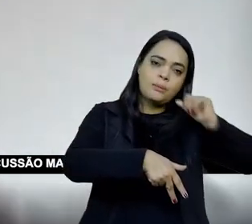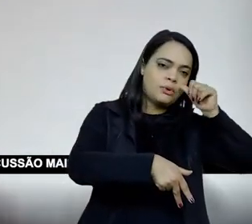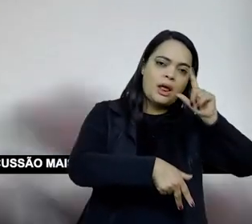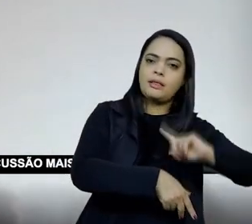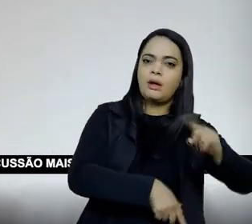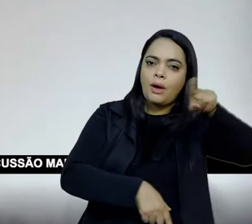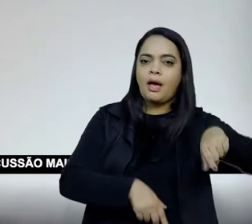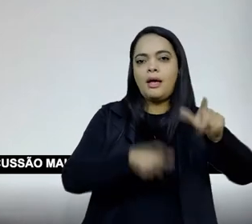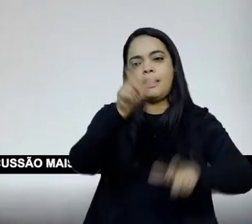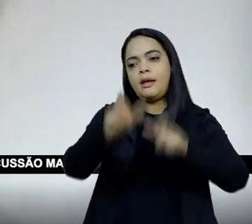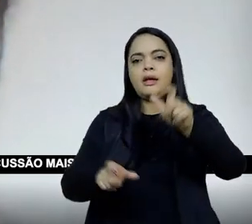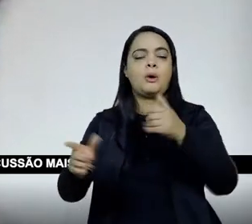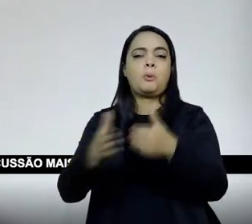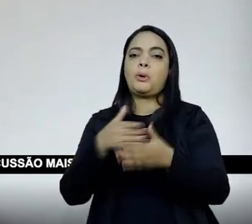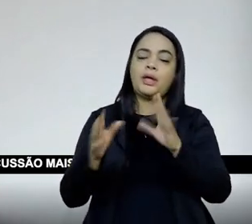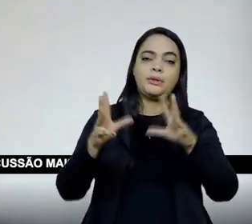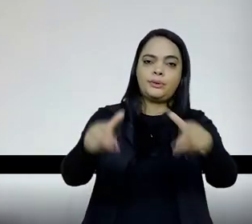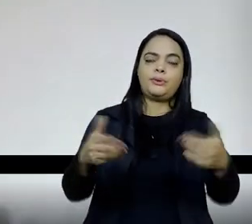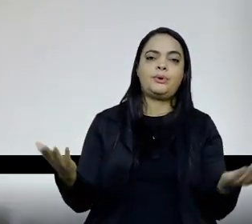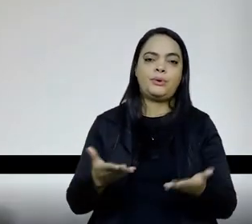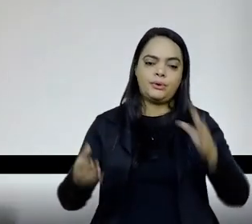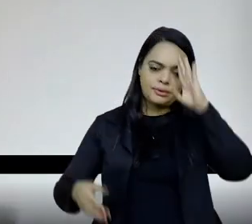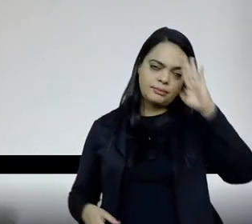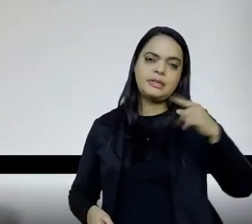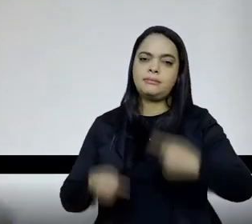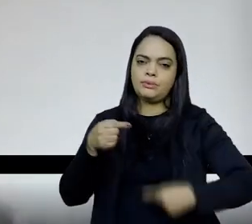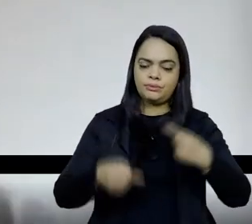inclusive hoje toda a discussão mais, enfim, talvez,